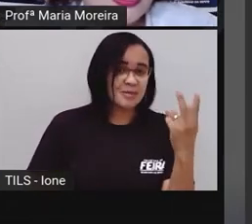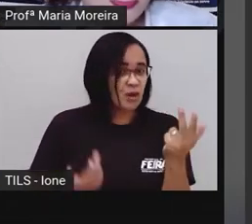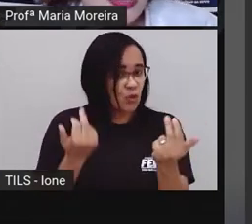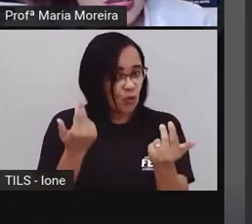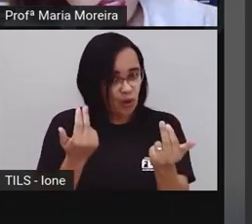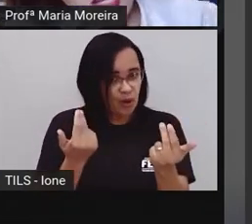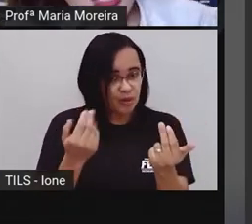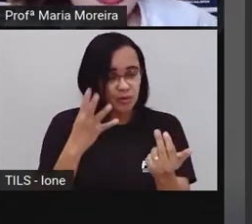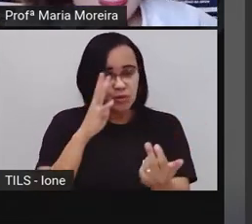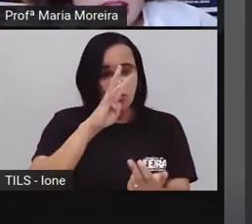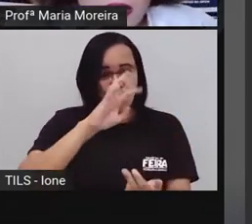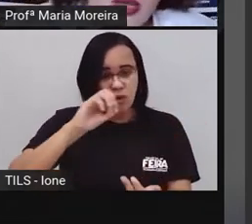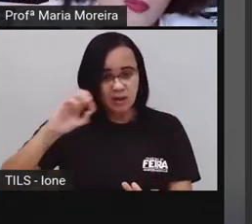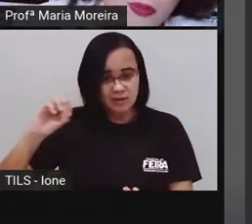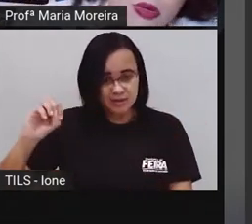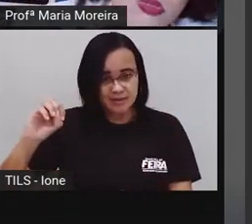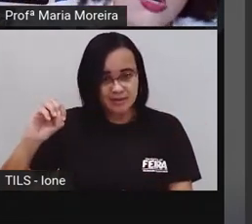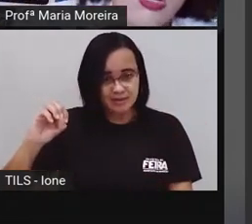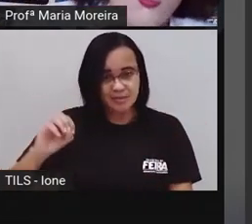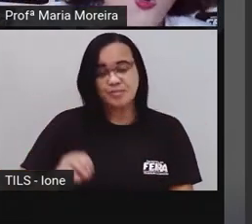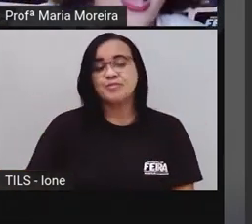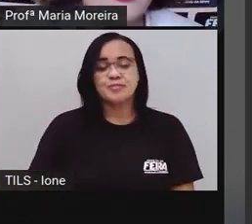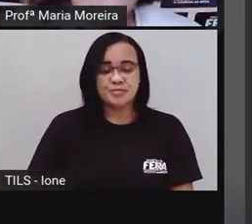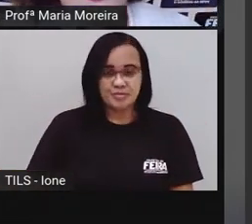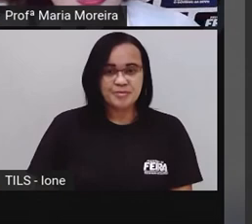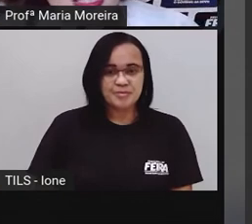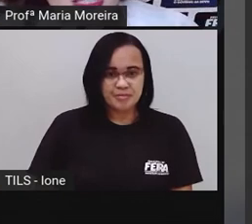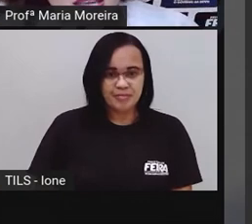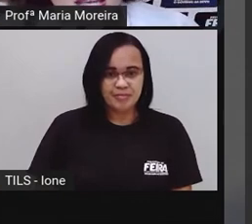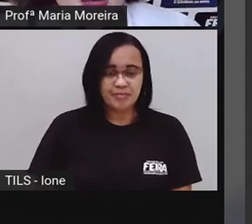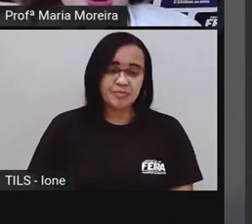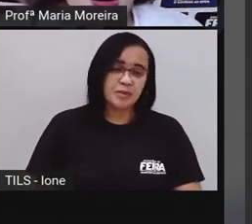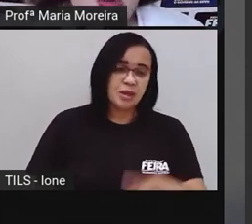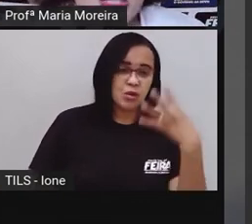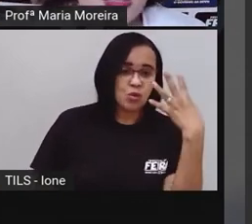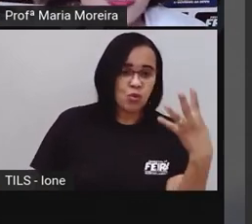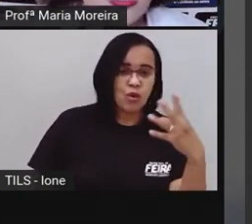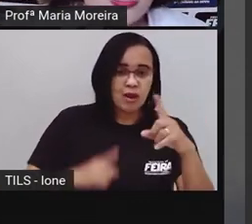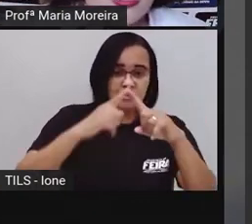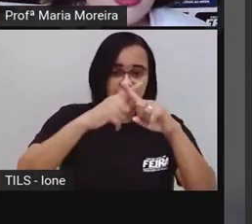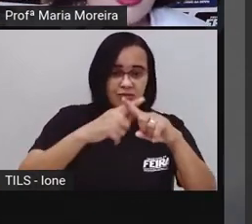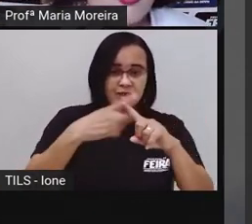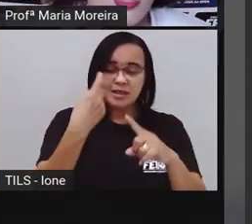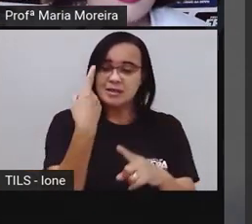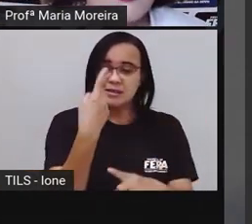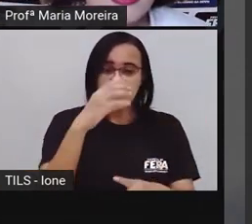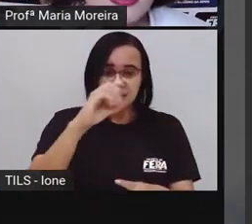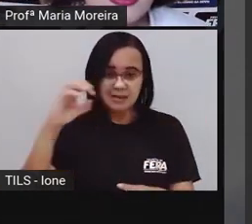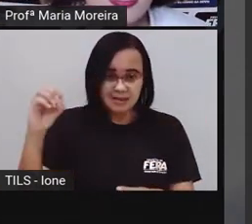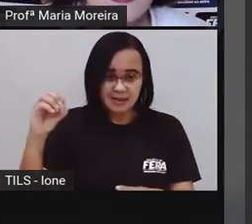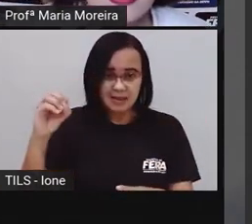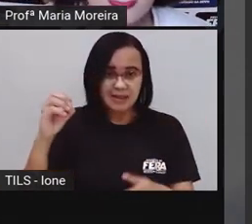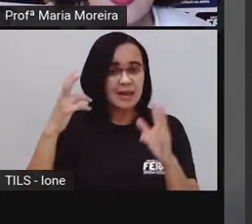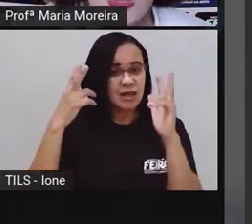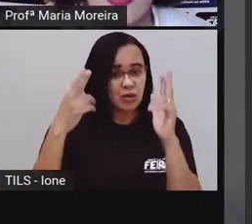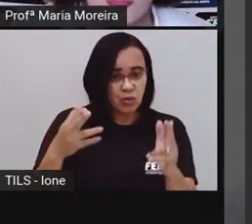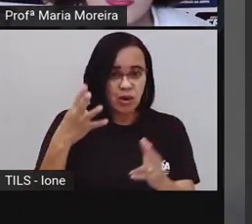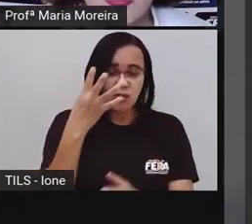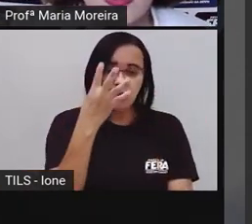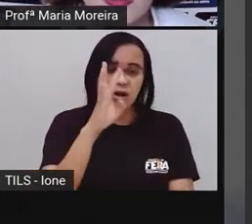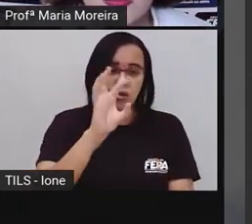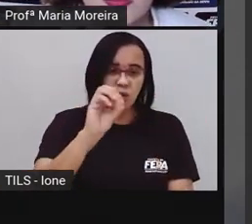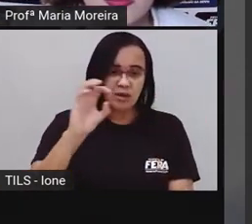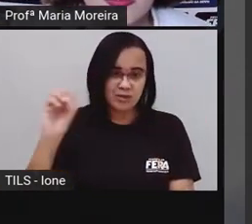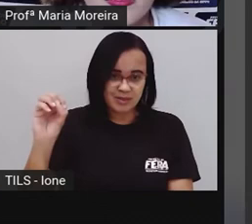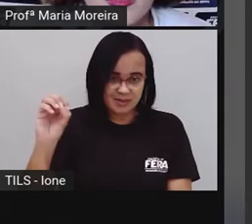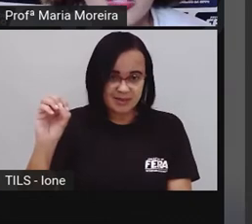posso dizer o quê? Que eu posso, ó, quatro vezes cem é igual a quanto? Quatro vezes cem vai ser igual, ó,